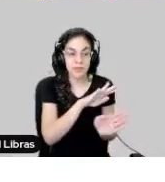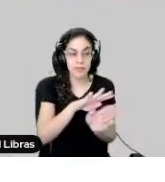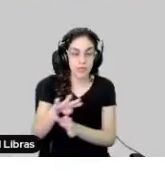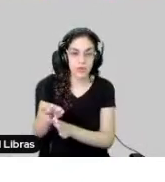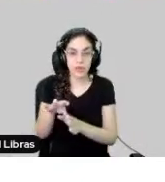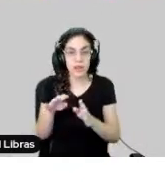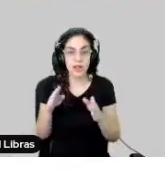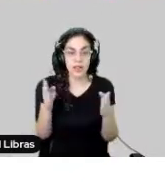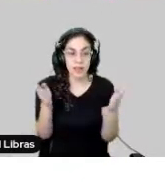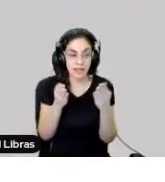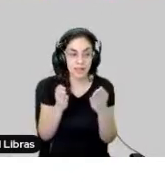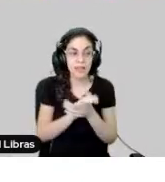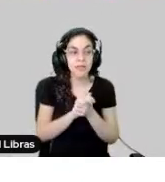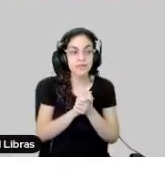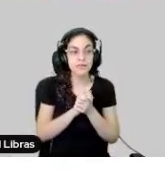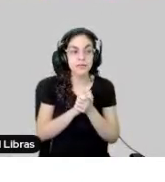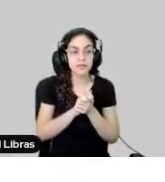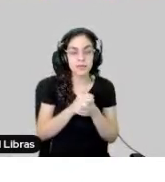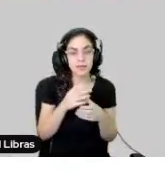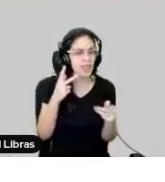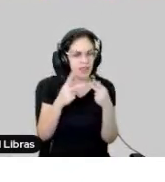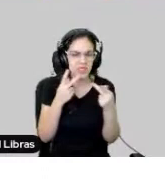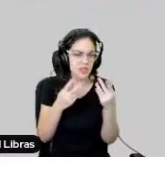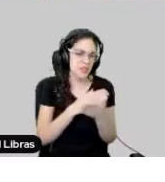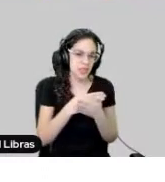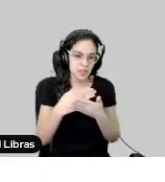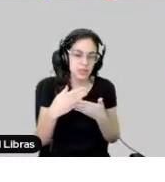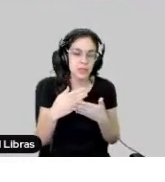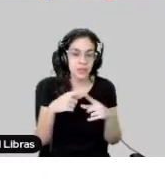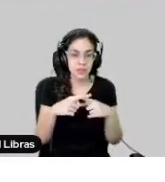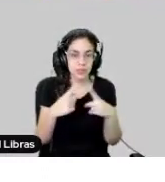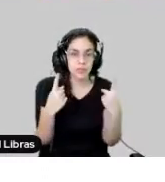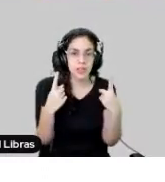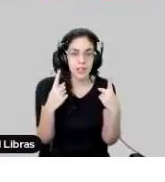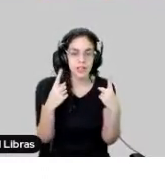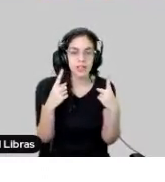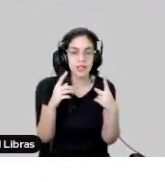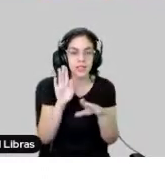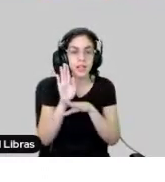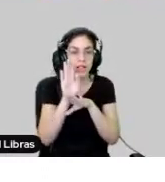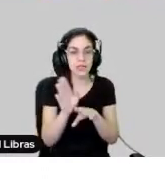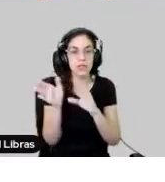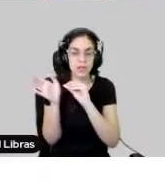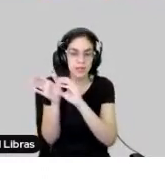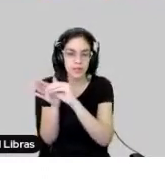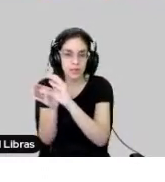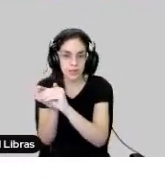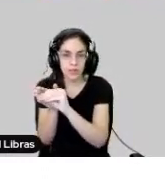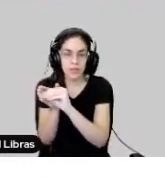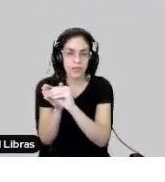lembrar que essas... Eu acho que eu não comentei no começo, mas nós fizemos as entregações todas com a API do Google. Então, nós temos os controles